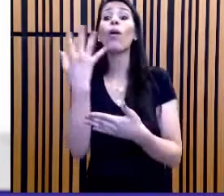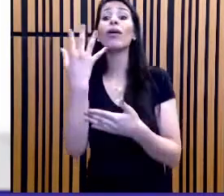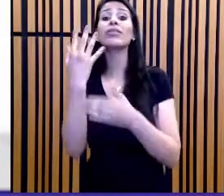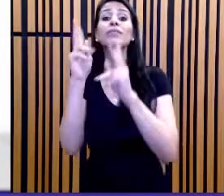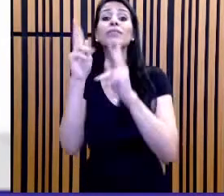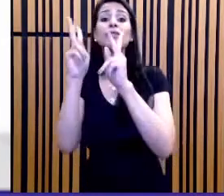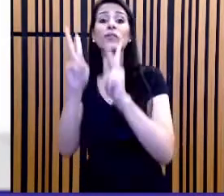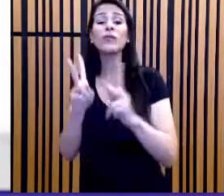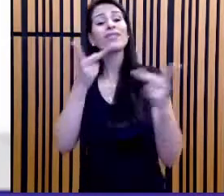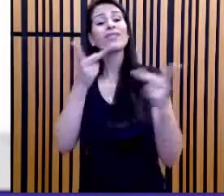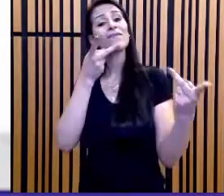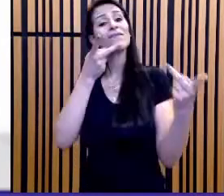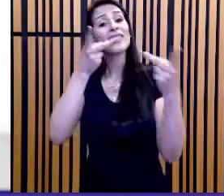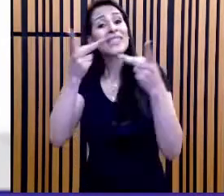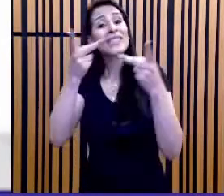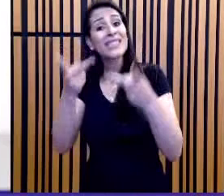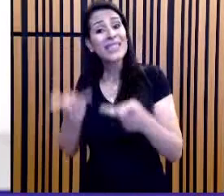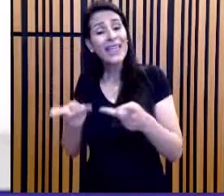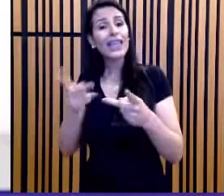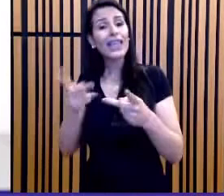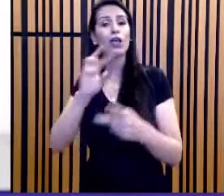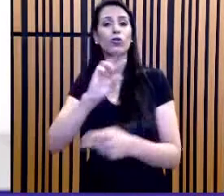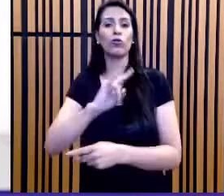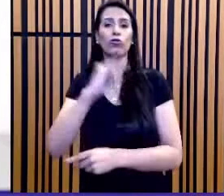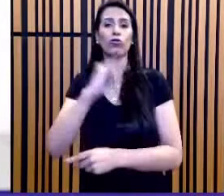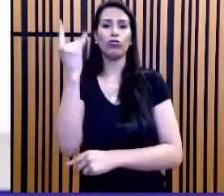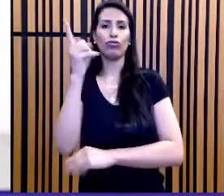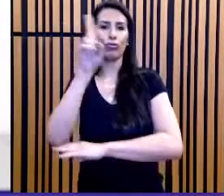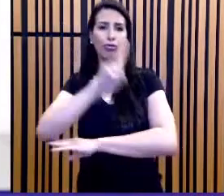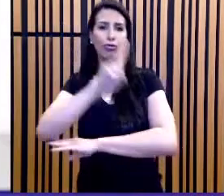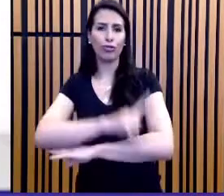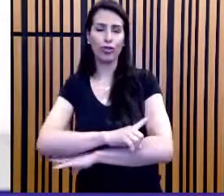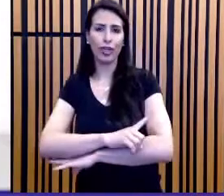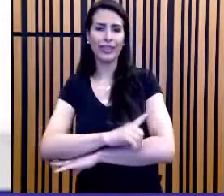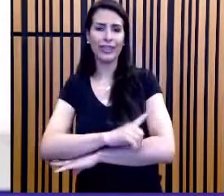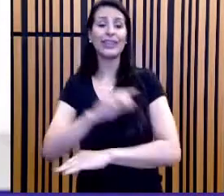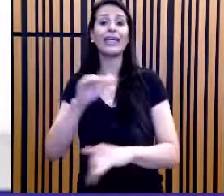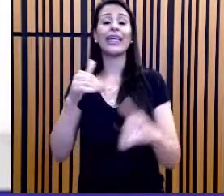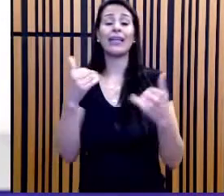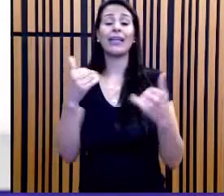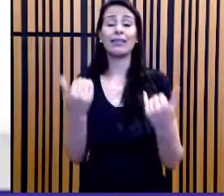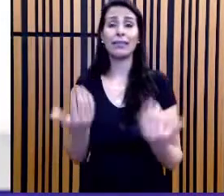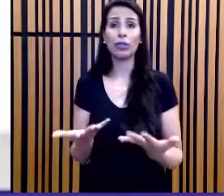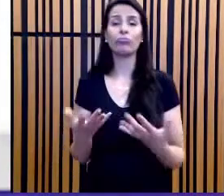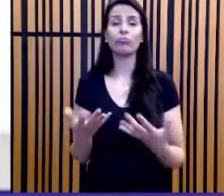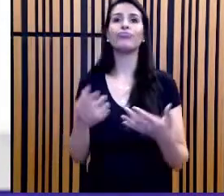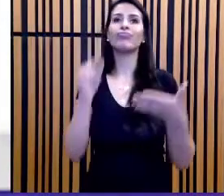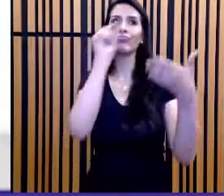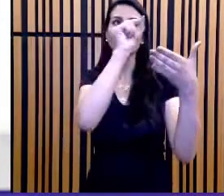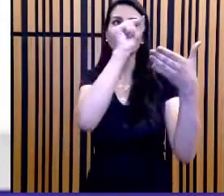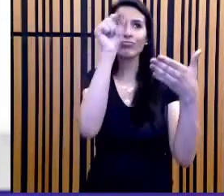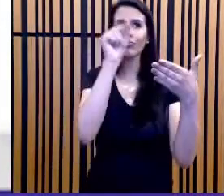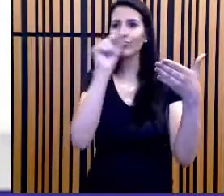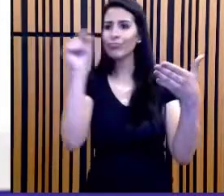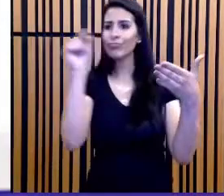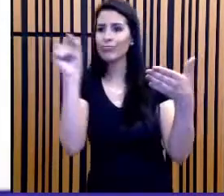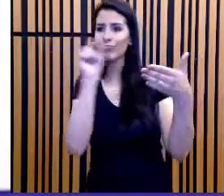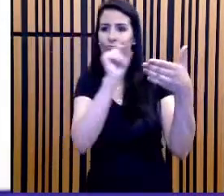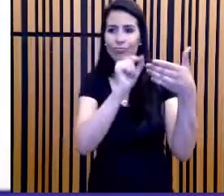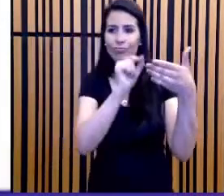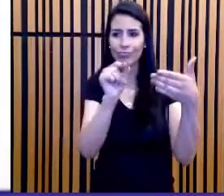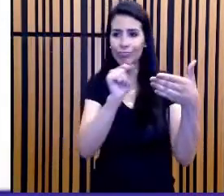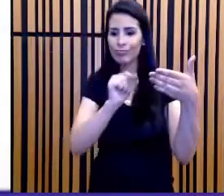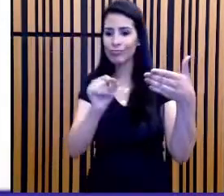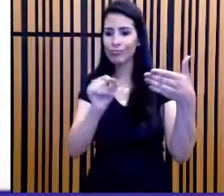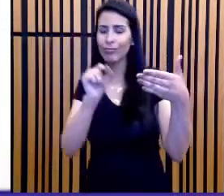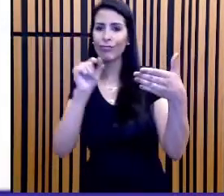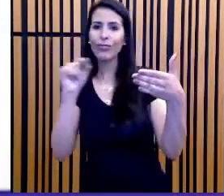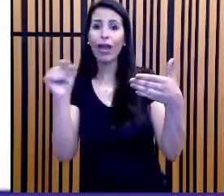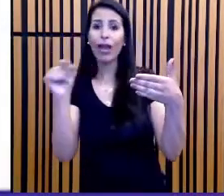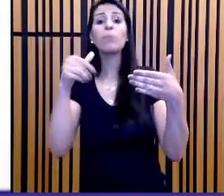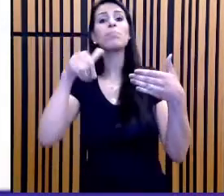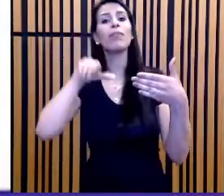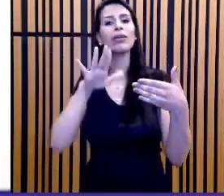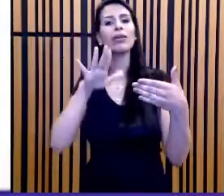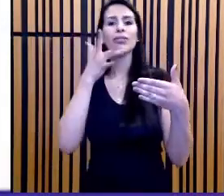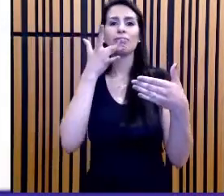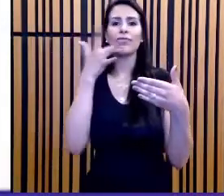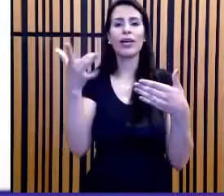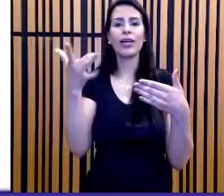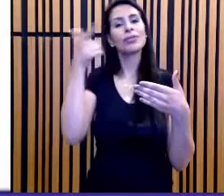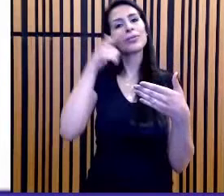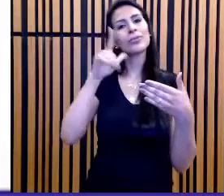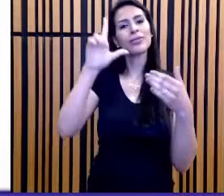qualitativos potencialmente relevantes, e o objetivo da questão, fica bem mais fácil de nós estruturarmos uma solução.